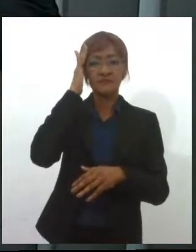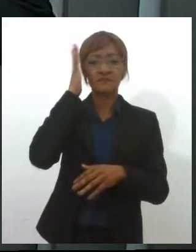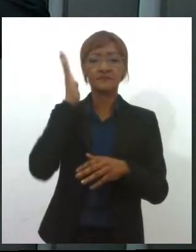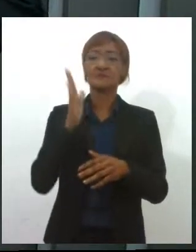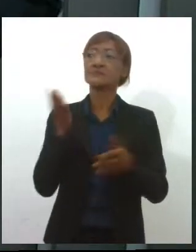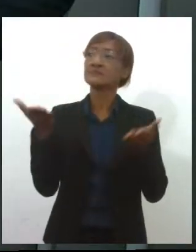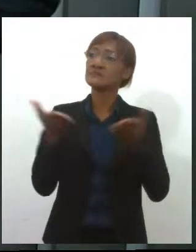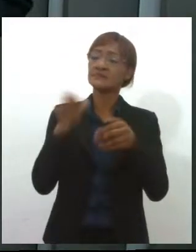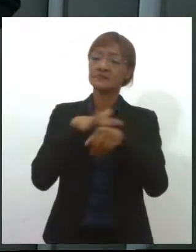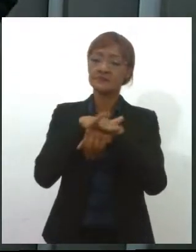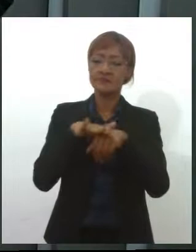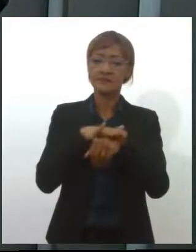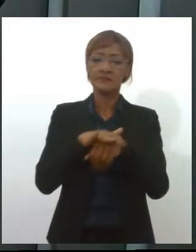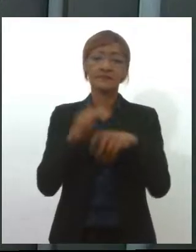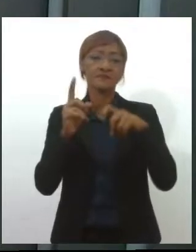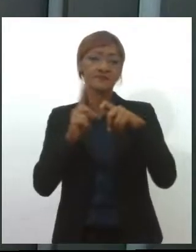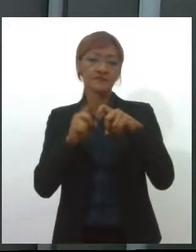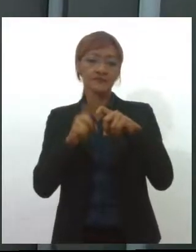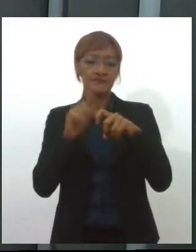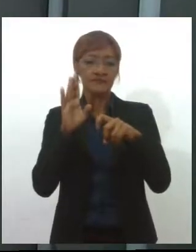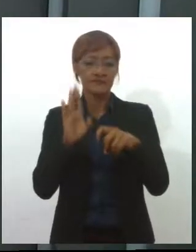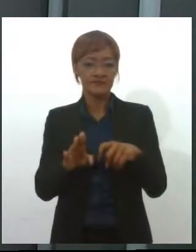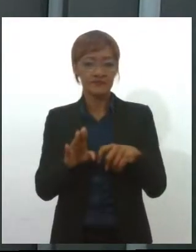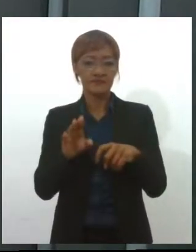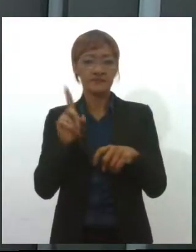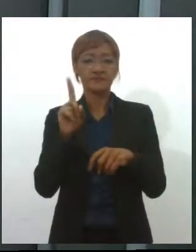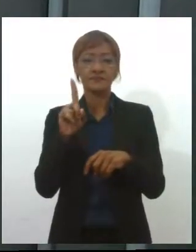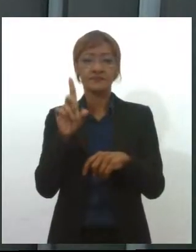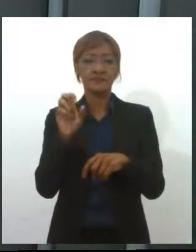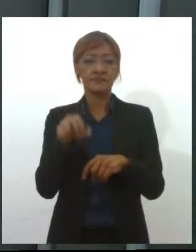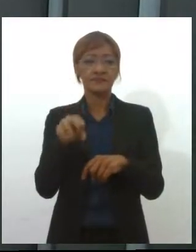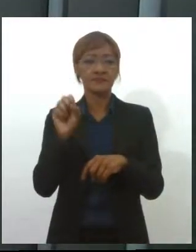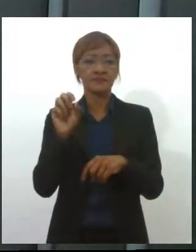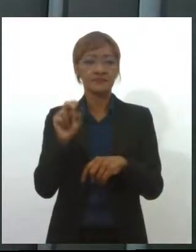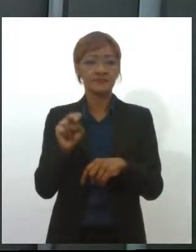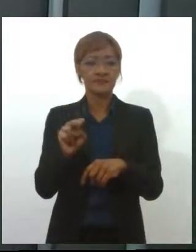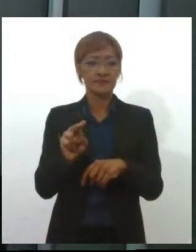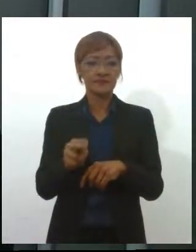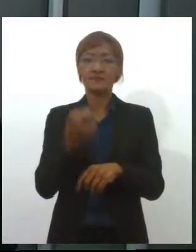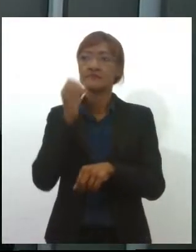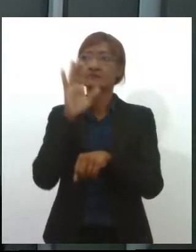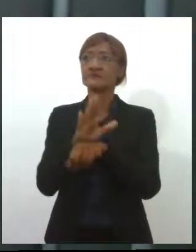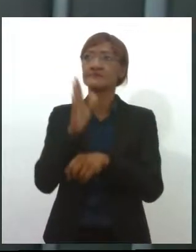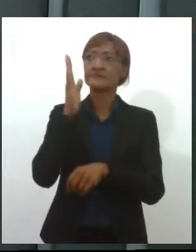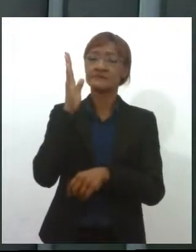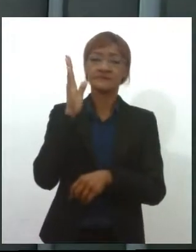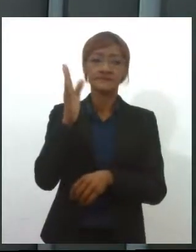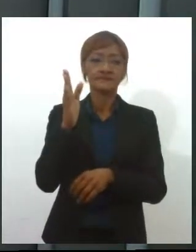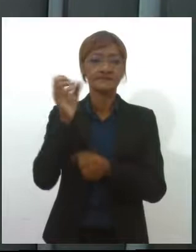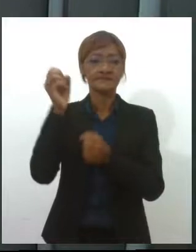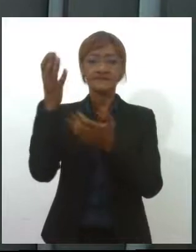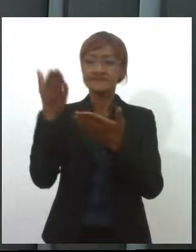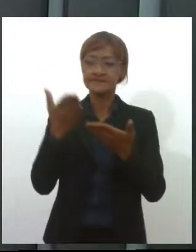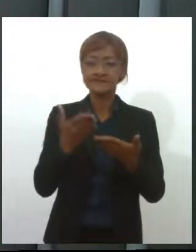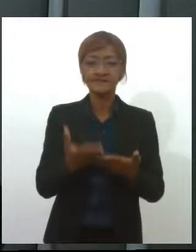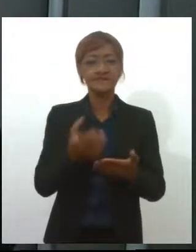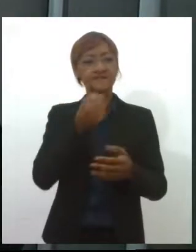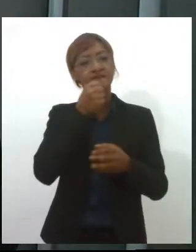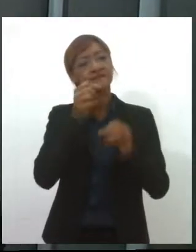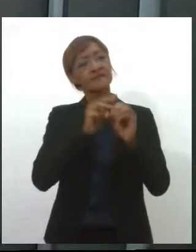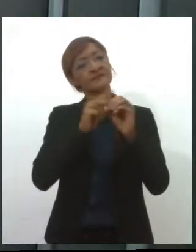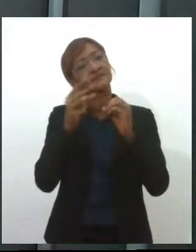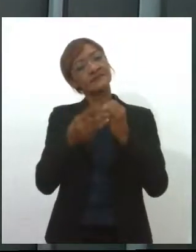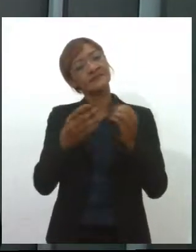conversar agora com o médico reumatologista Dr. Denison Santos Silva. Boa tarde, Dr. Denison. Seja bem-vindo ao Jornal da Lese.